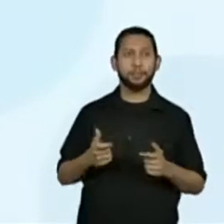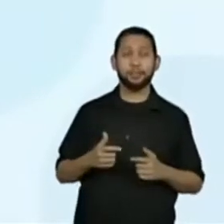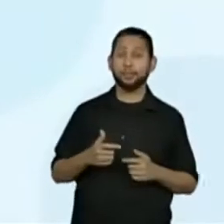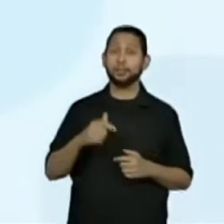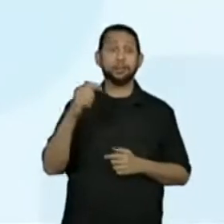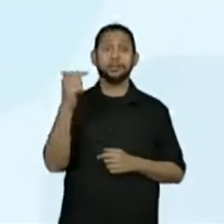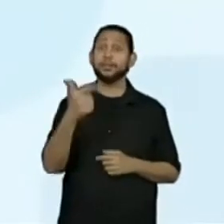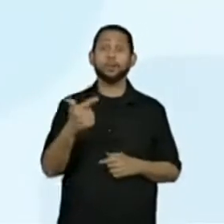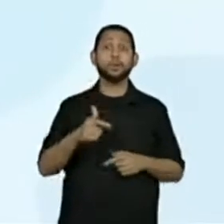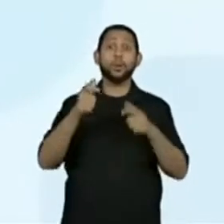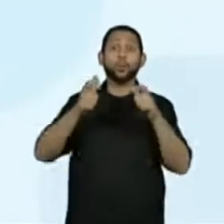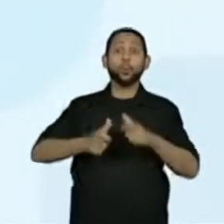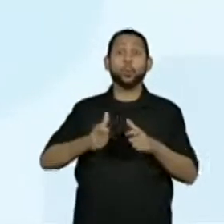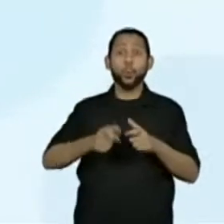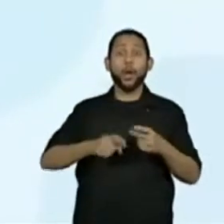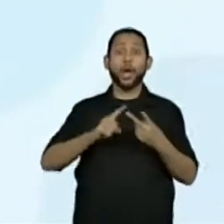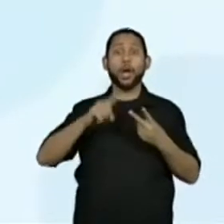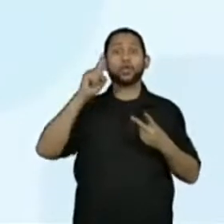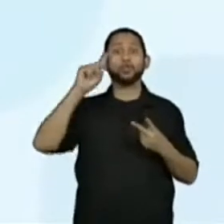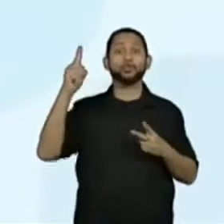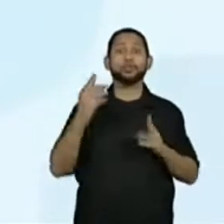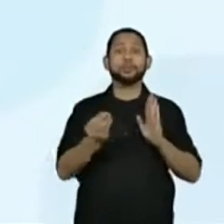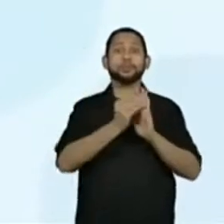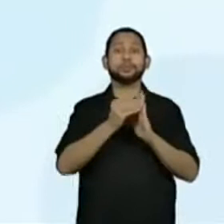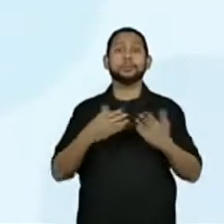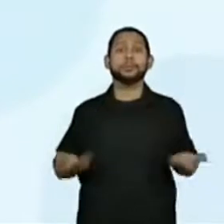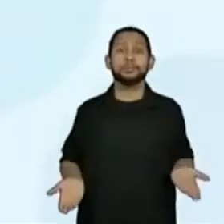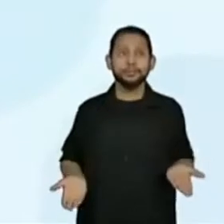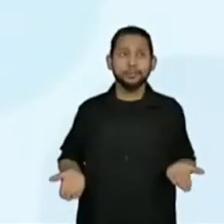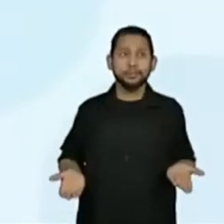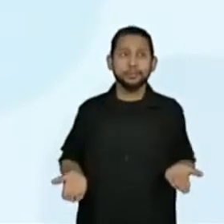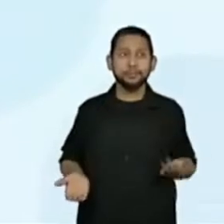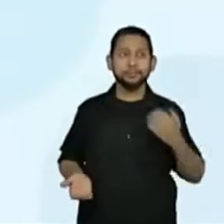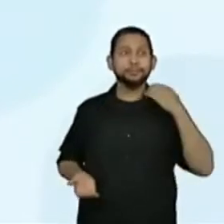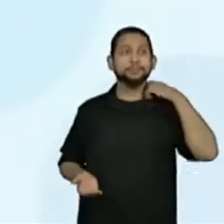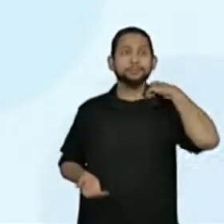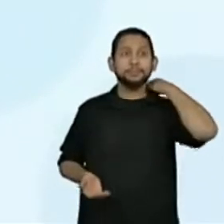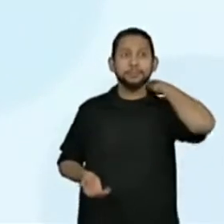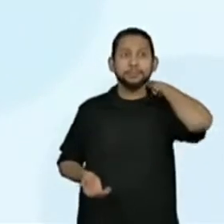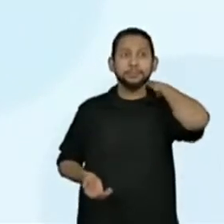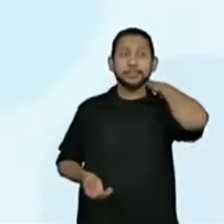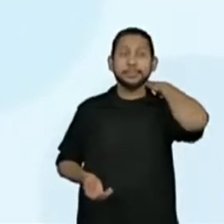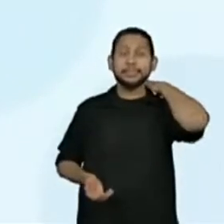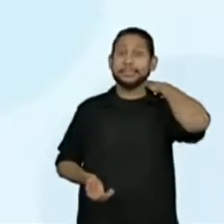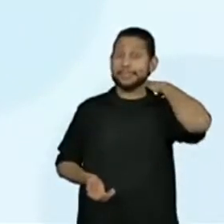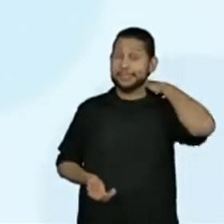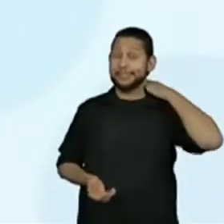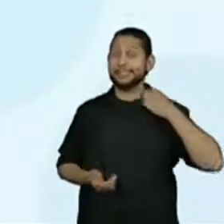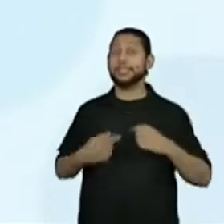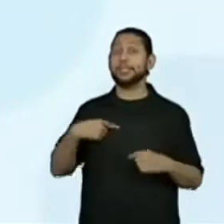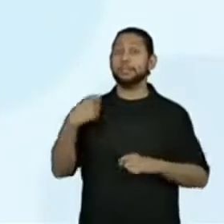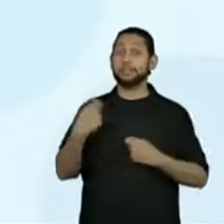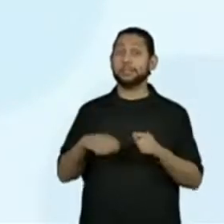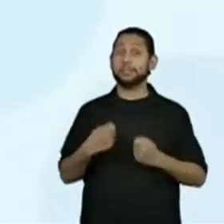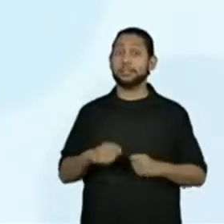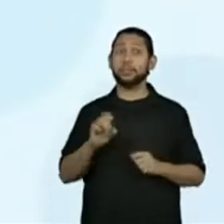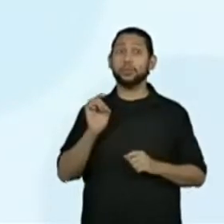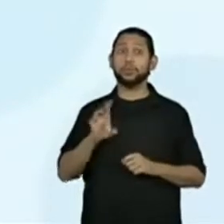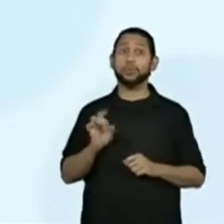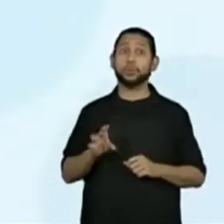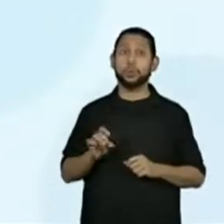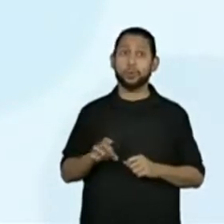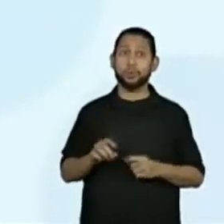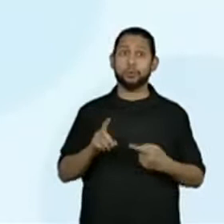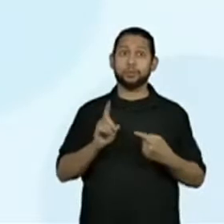Não tem local e data. Perfeito. Então, só que... Qual é a questão? Eu vou colocar só sinais. Ó,